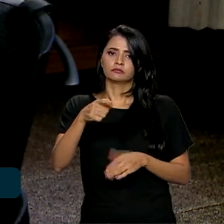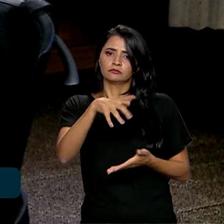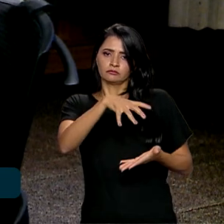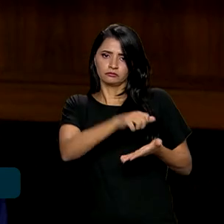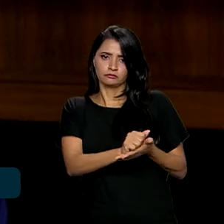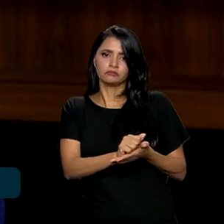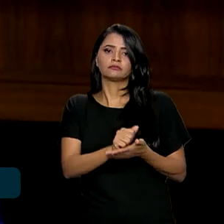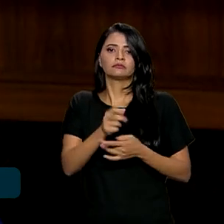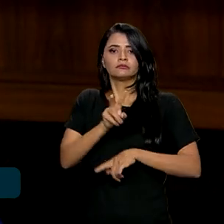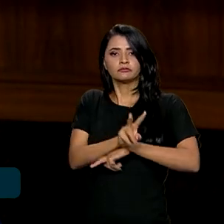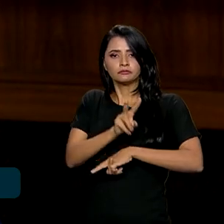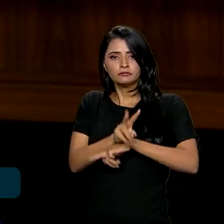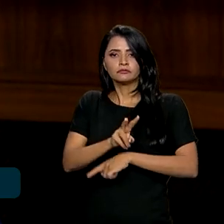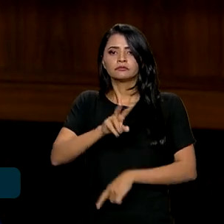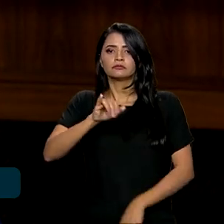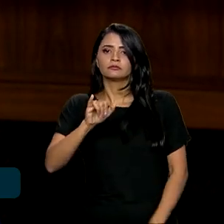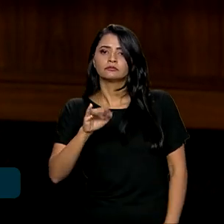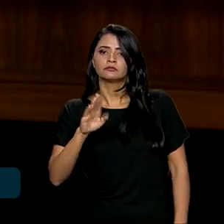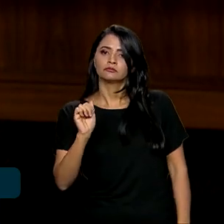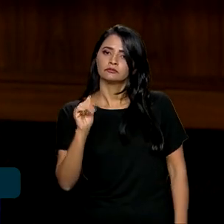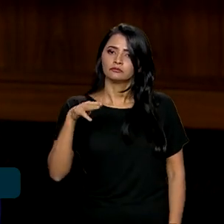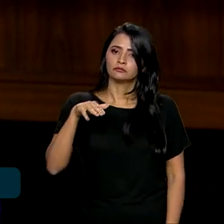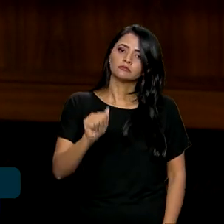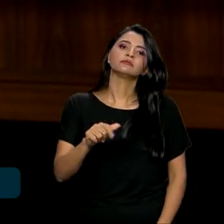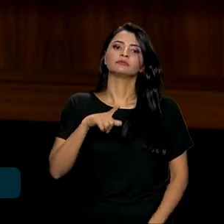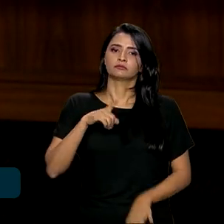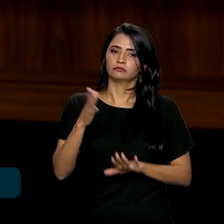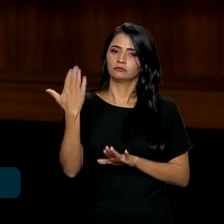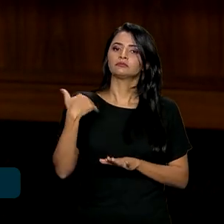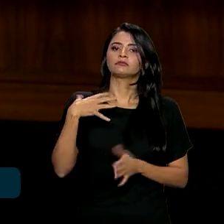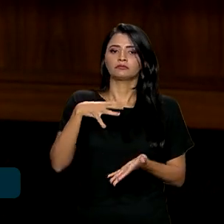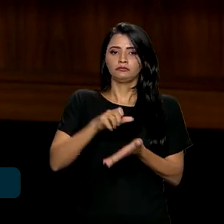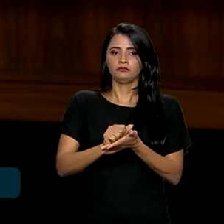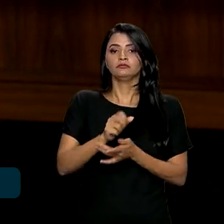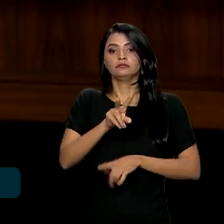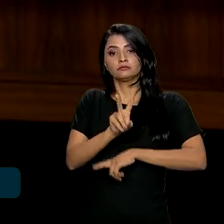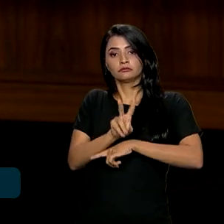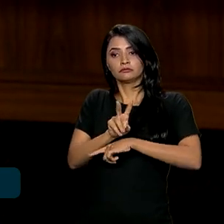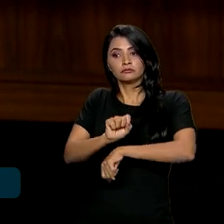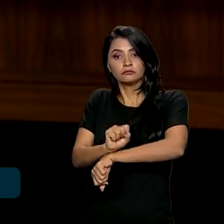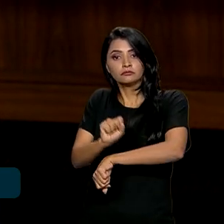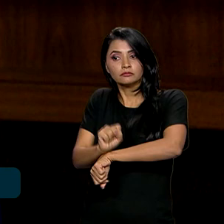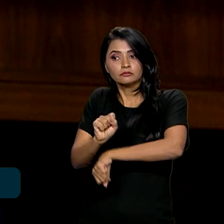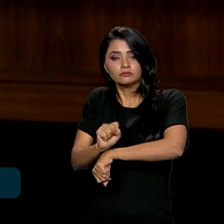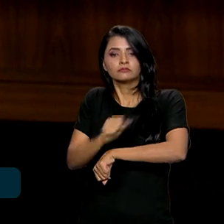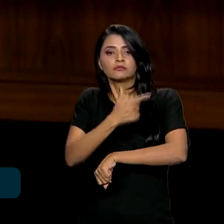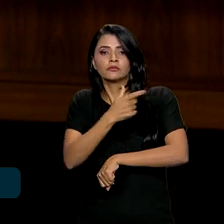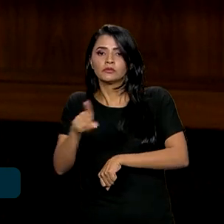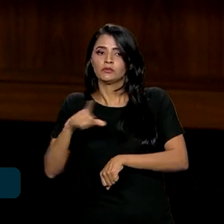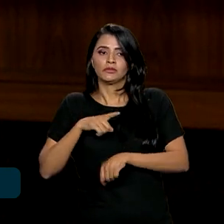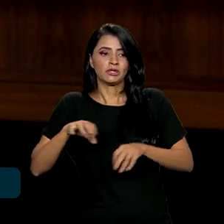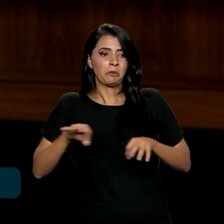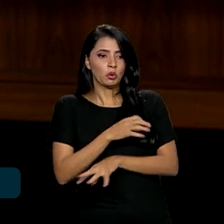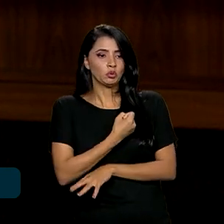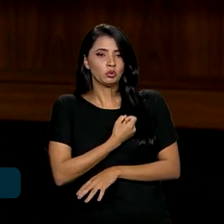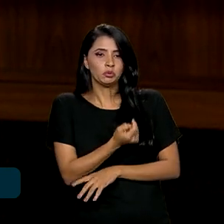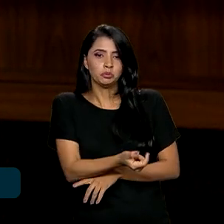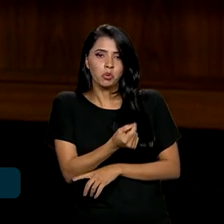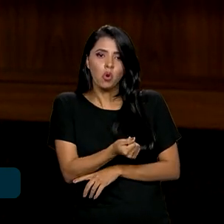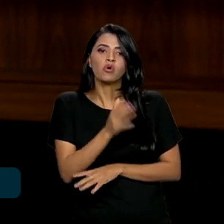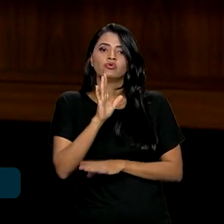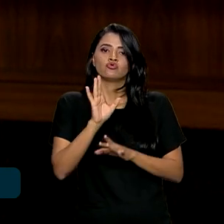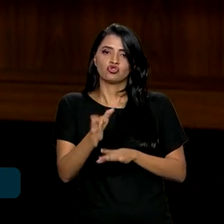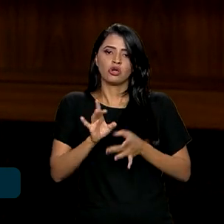reserva. O IBAMA tinha um cadastro reserva. E outros que o cadastro reserva não é suficiente. Ele também já